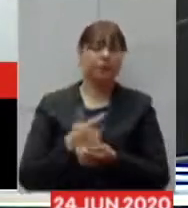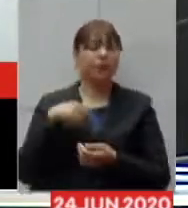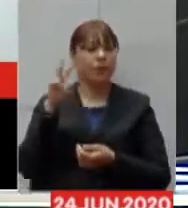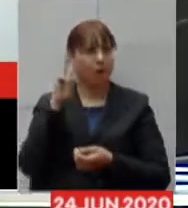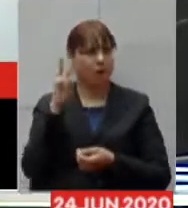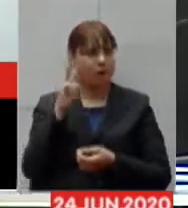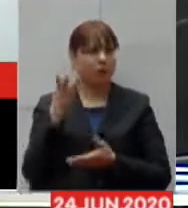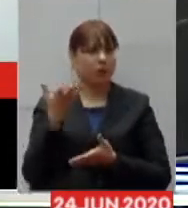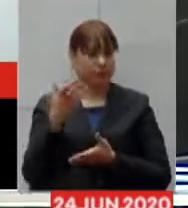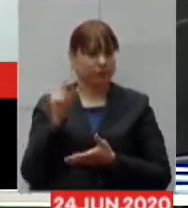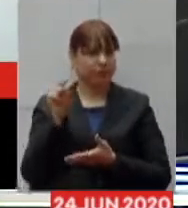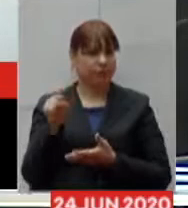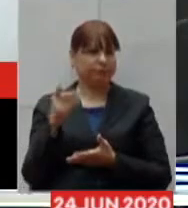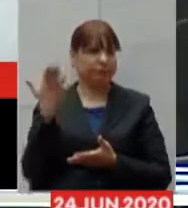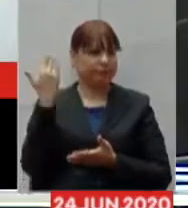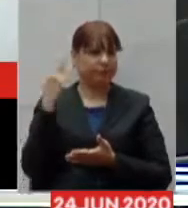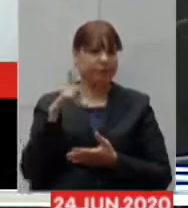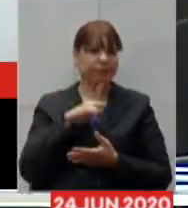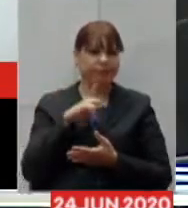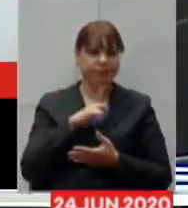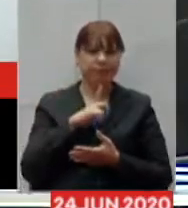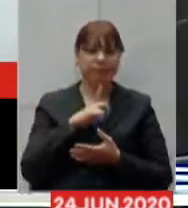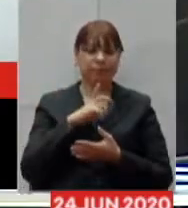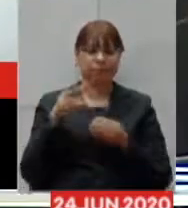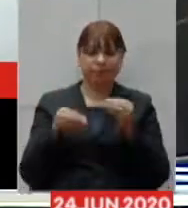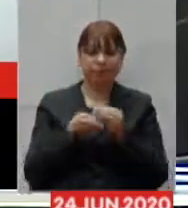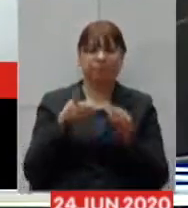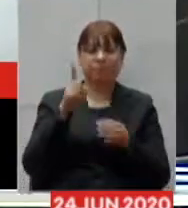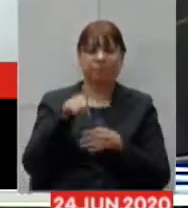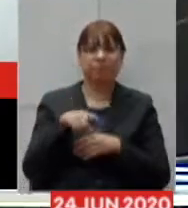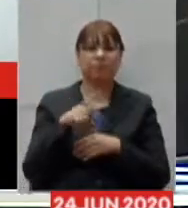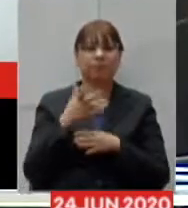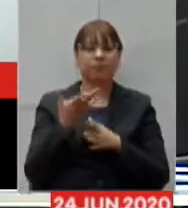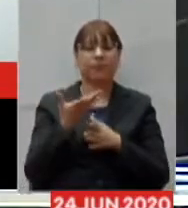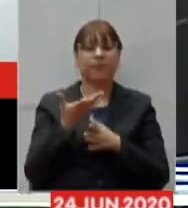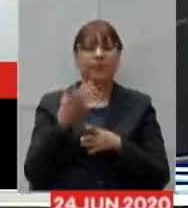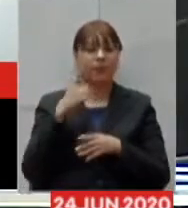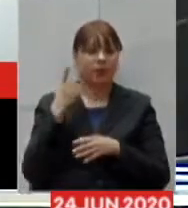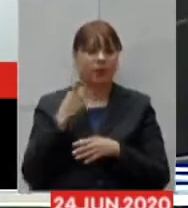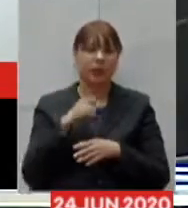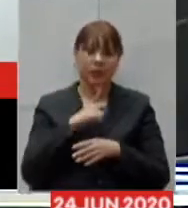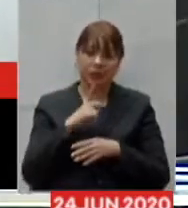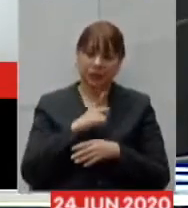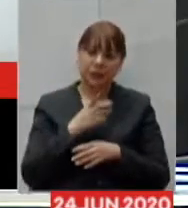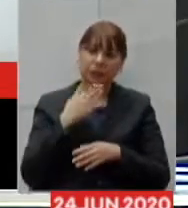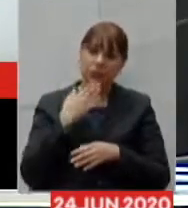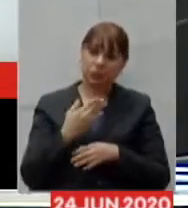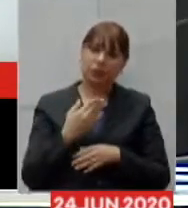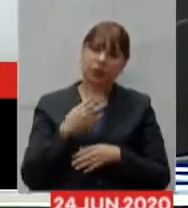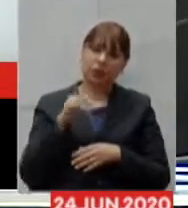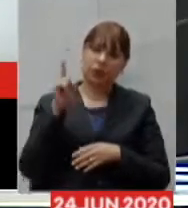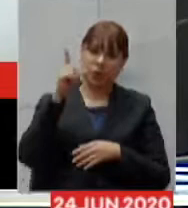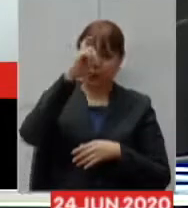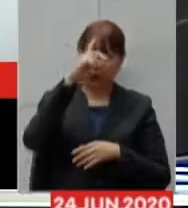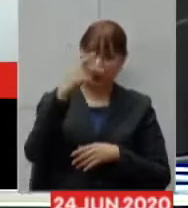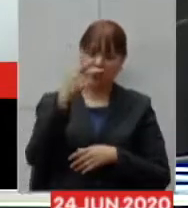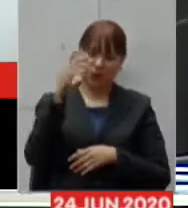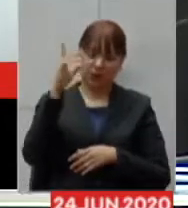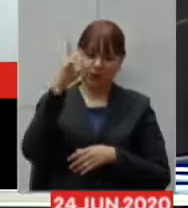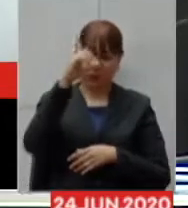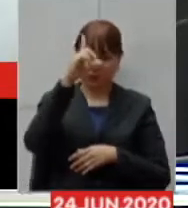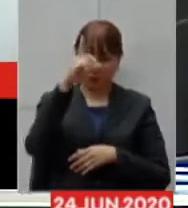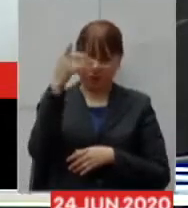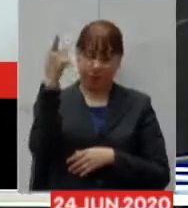recursos da emenda parlamentar para melhorar o atendimento aos pacientes da Covid do Hospital São Paulo da Casa de